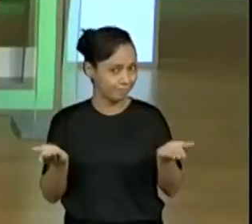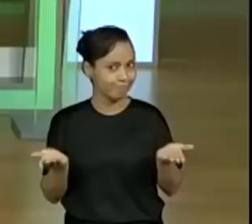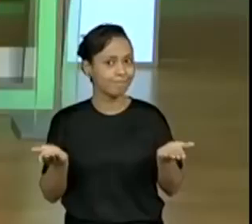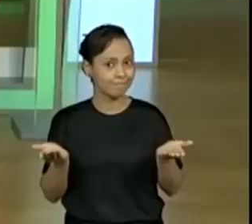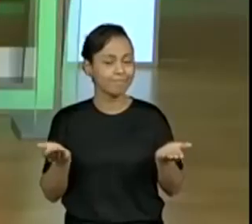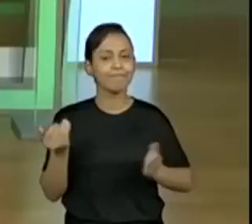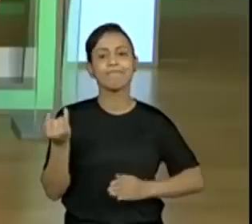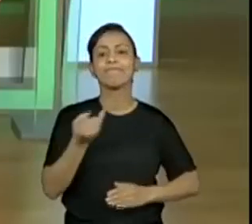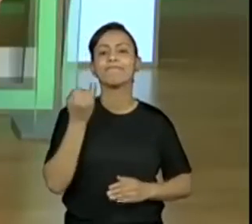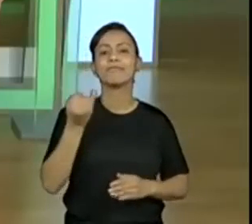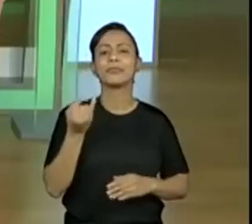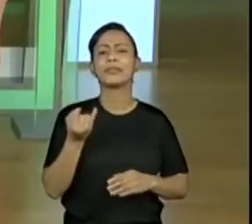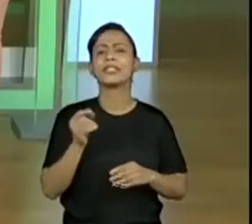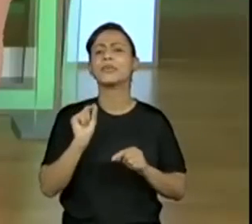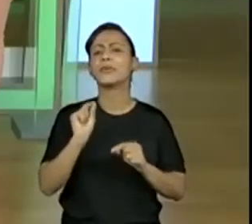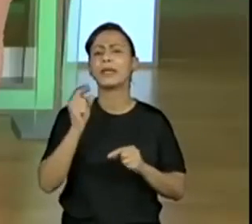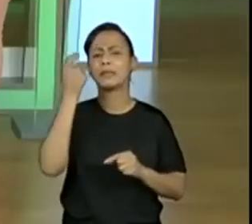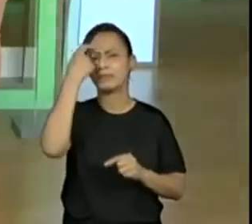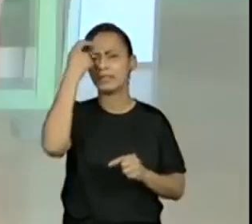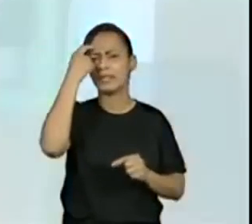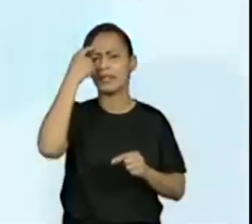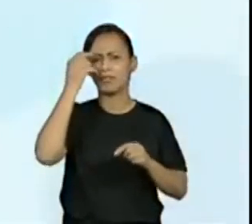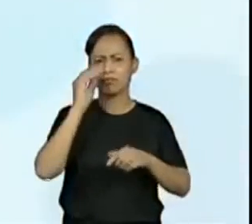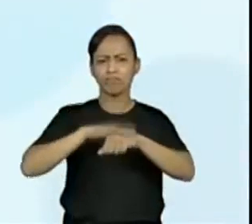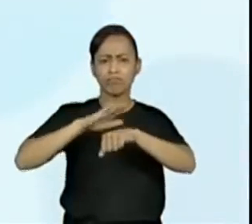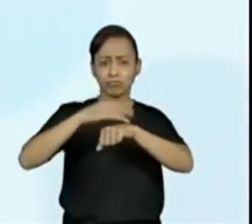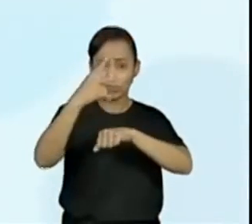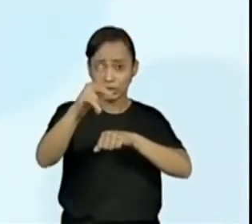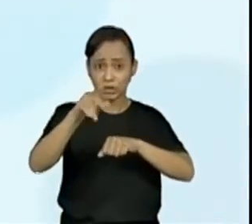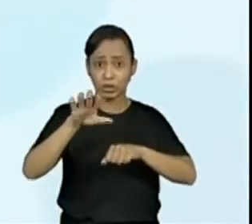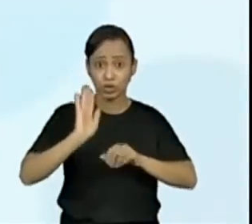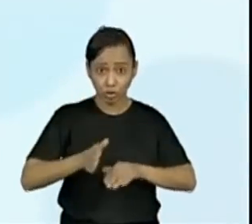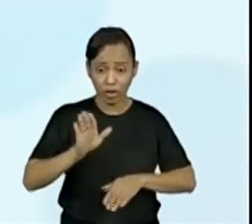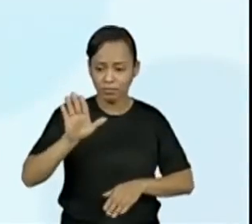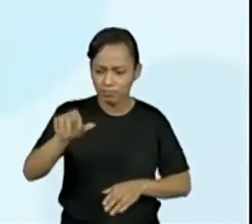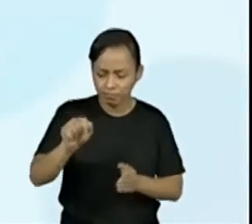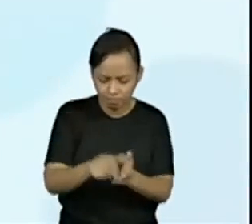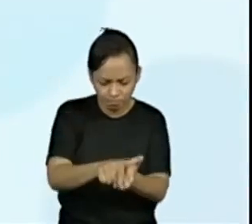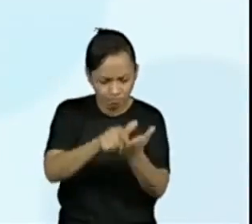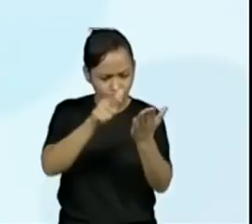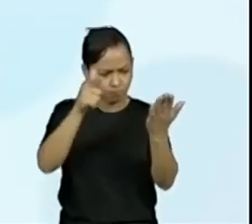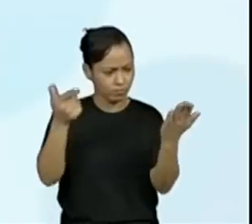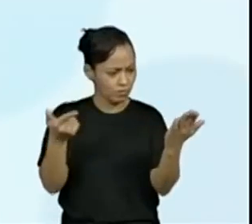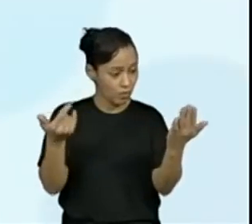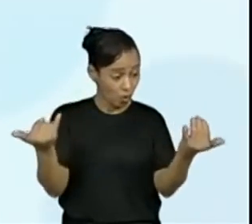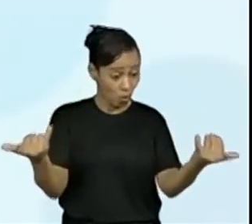nossa roda de conversa. Você já leu alguma notícia? Ou do que tratava?